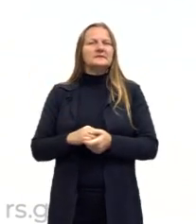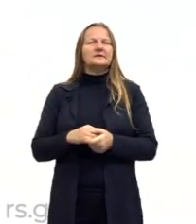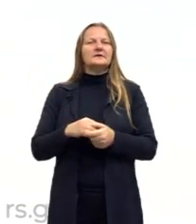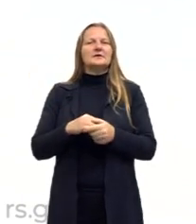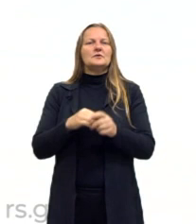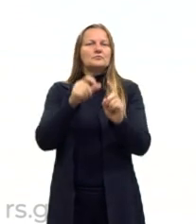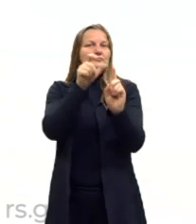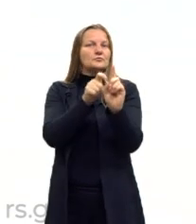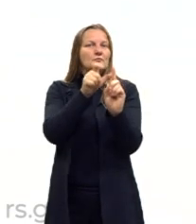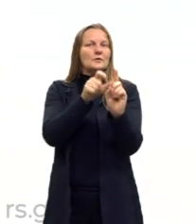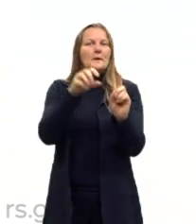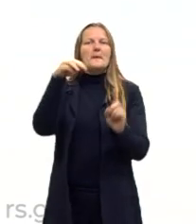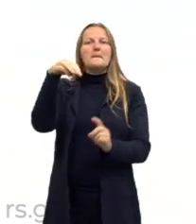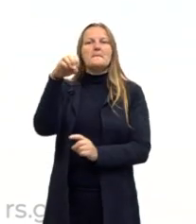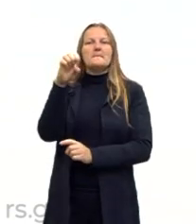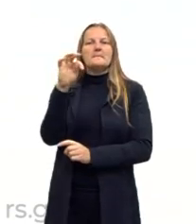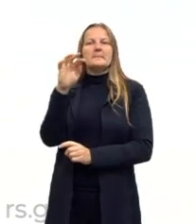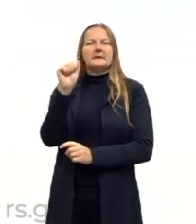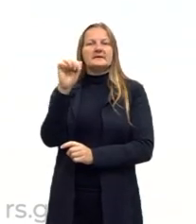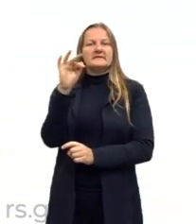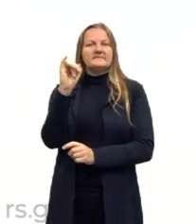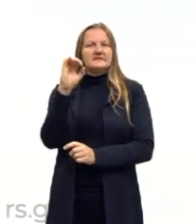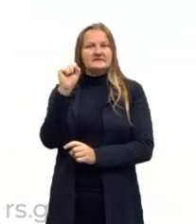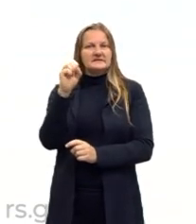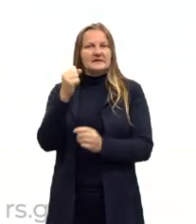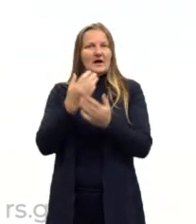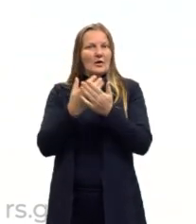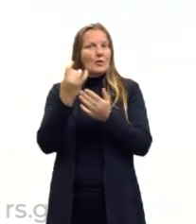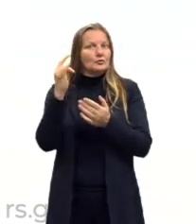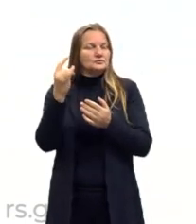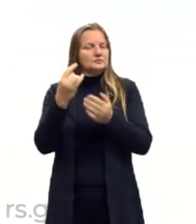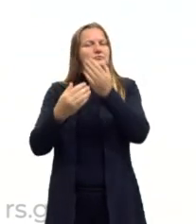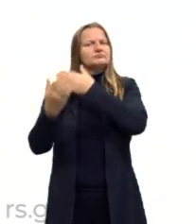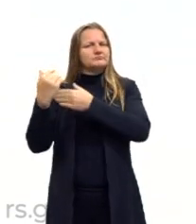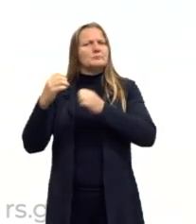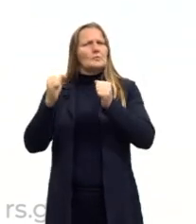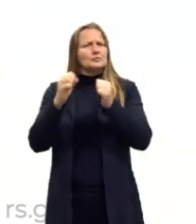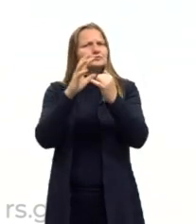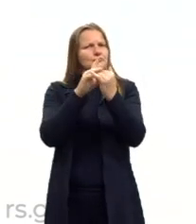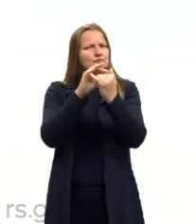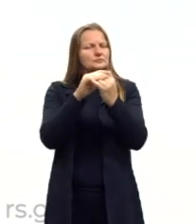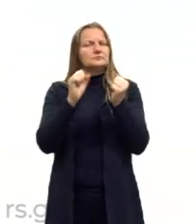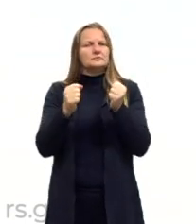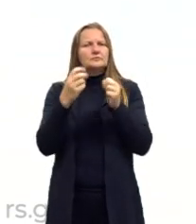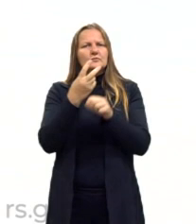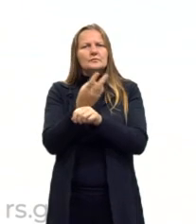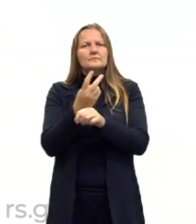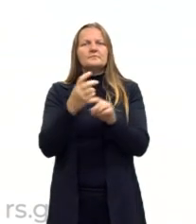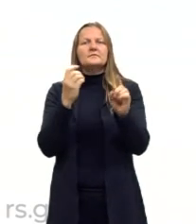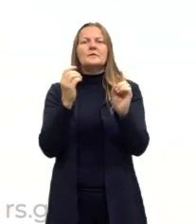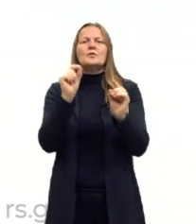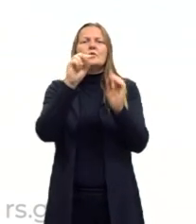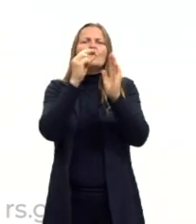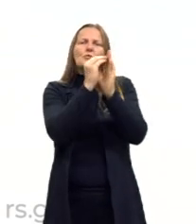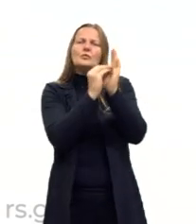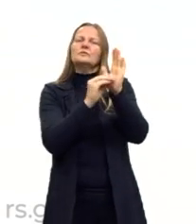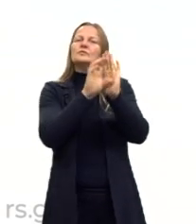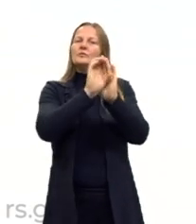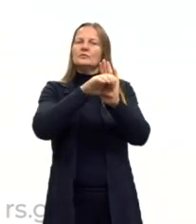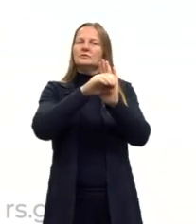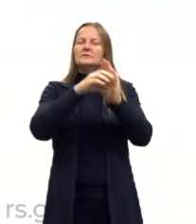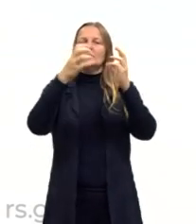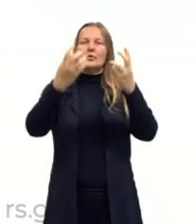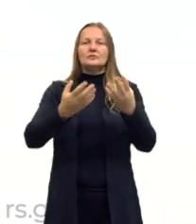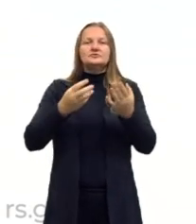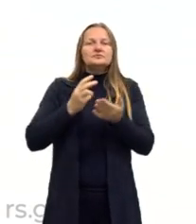lembram? A última aula, se você não assistiu, volta lá, assiste a nossa última aula, que nós falamos sobre a metafísica. Então essa aula vamos